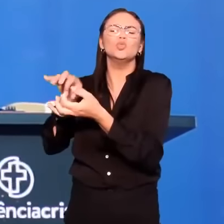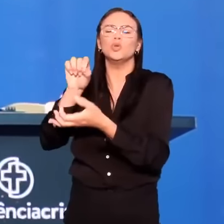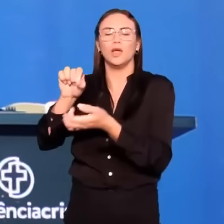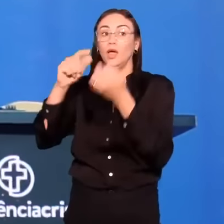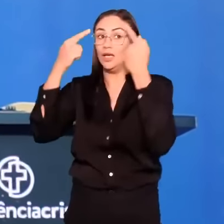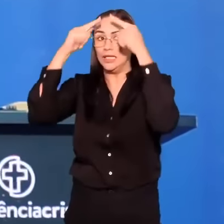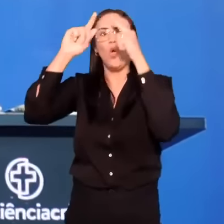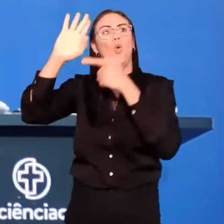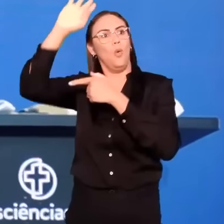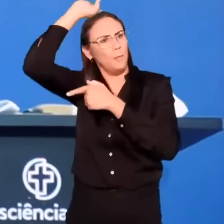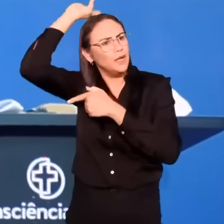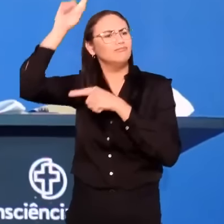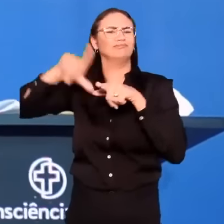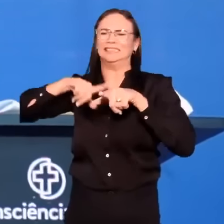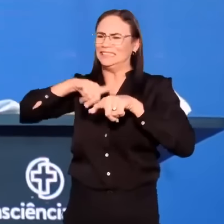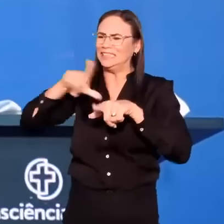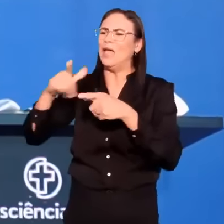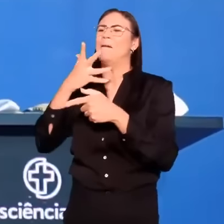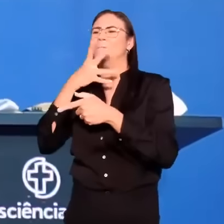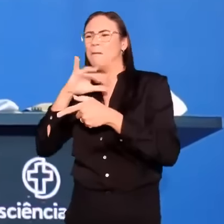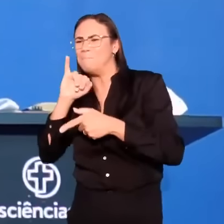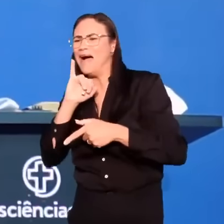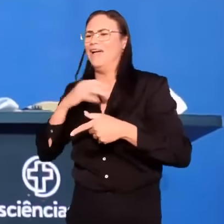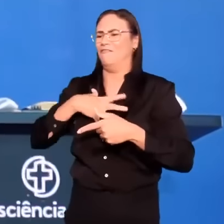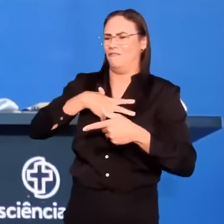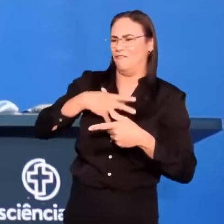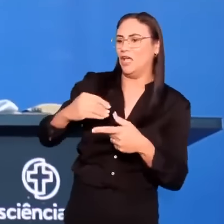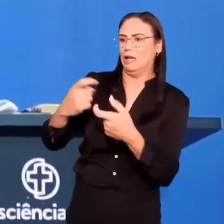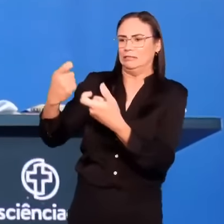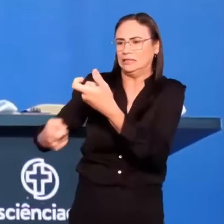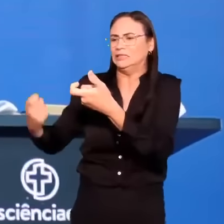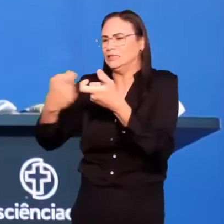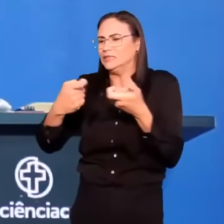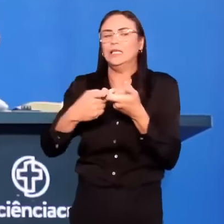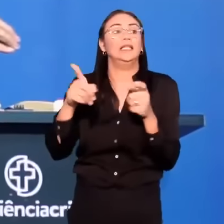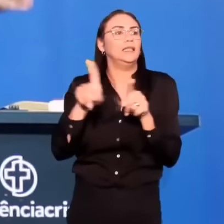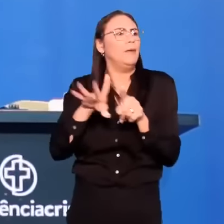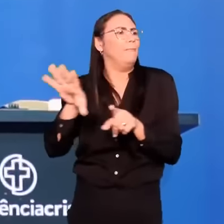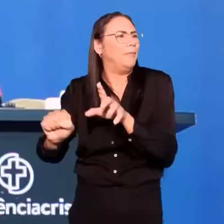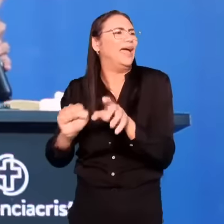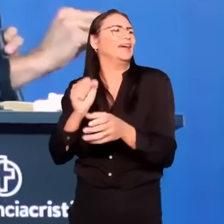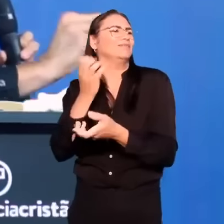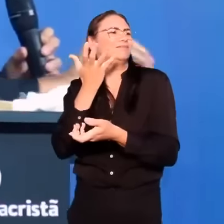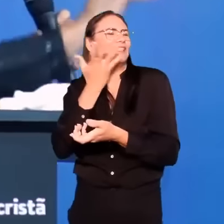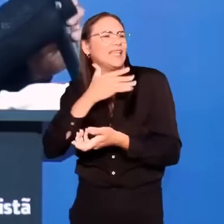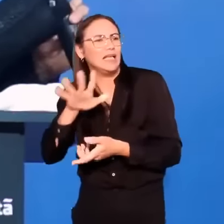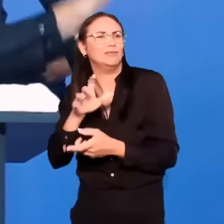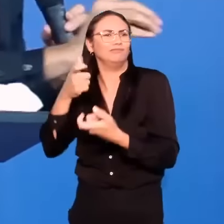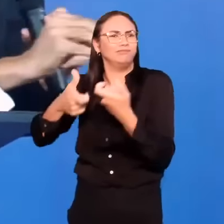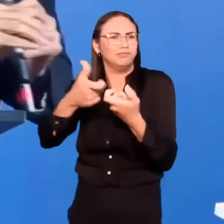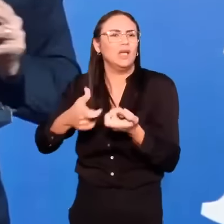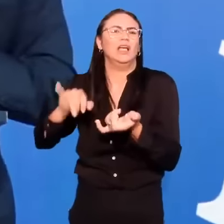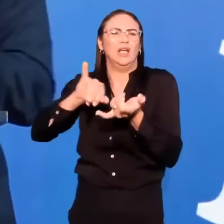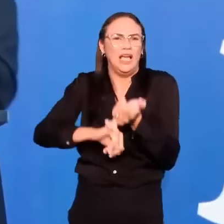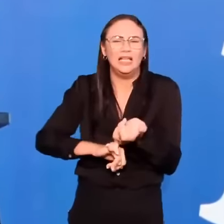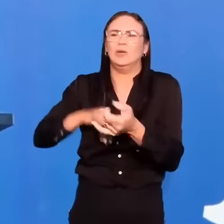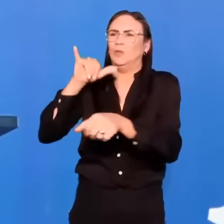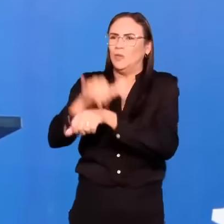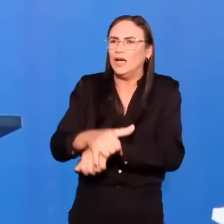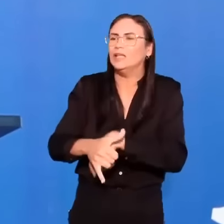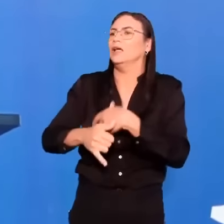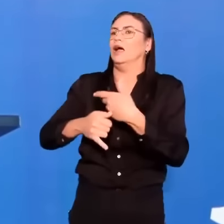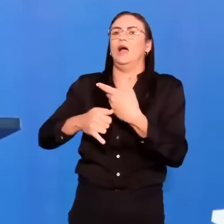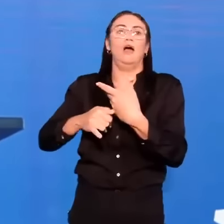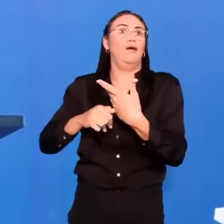incesto. Havia relações com crianças. Havia relações com pessoas da mesma família. Havia adultérios. Havia fornicação. Havia